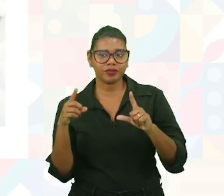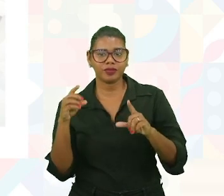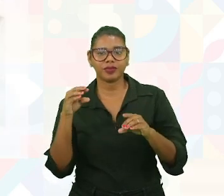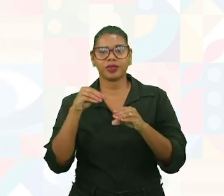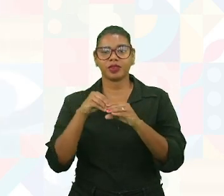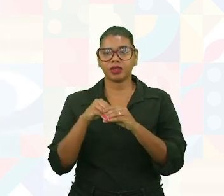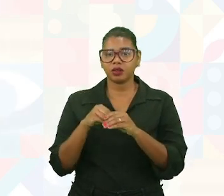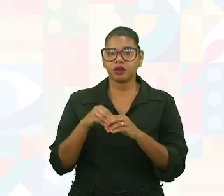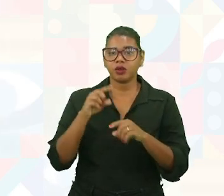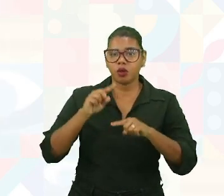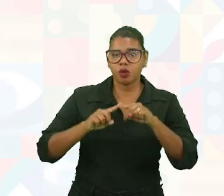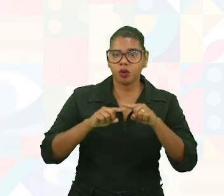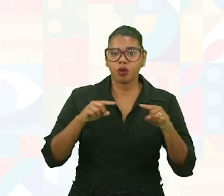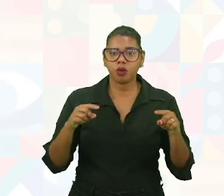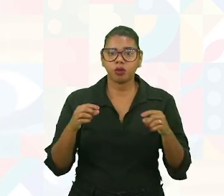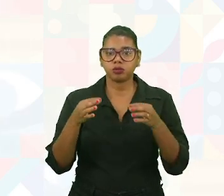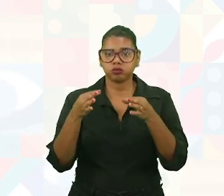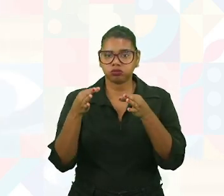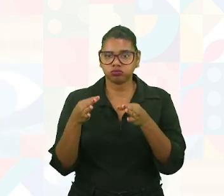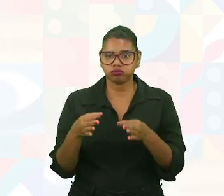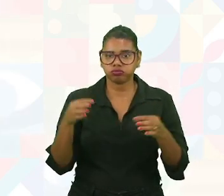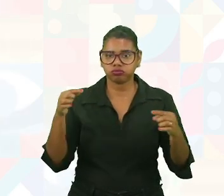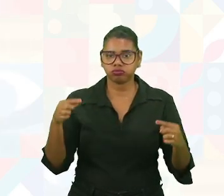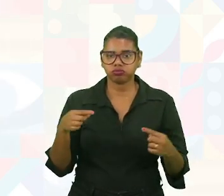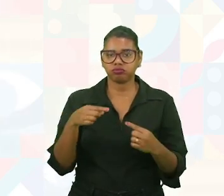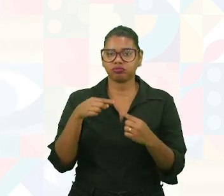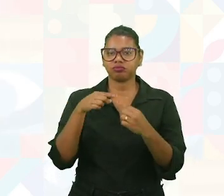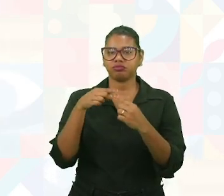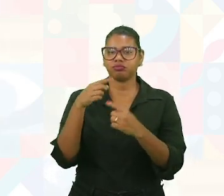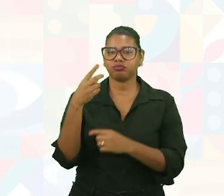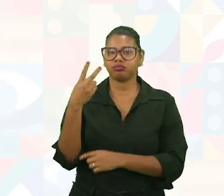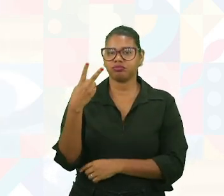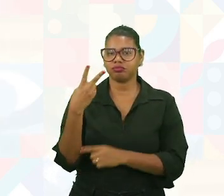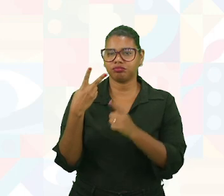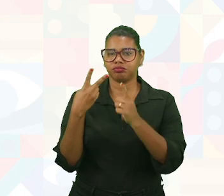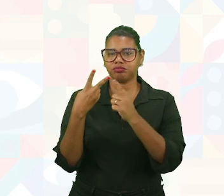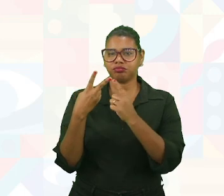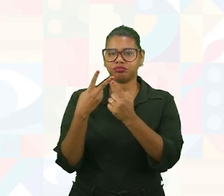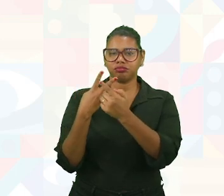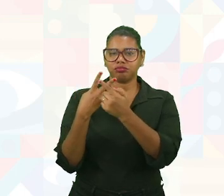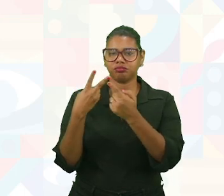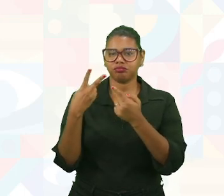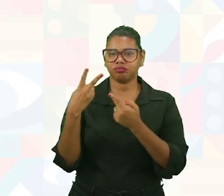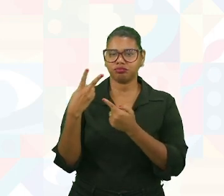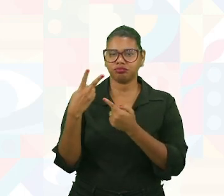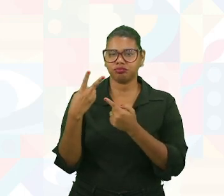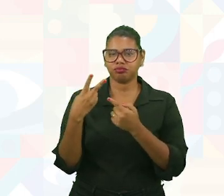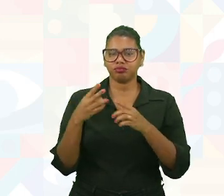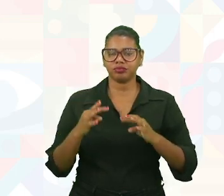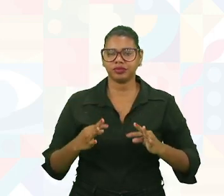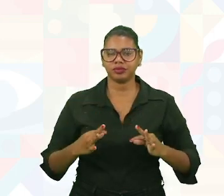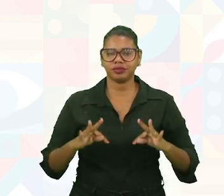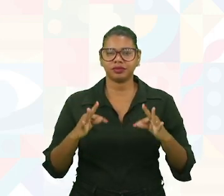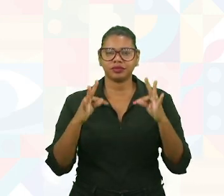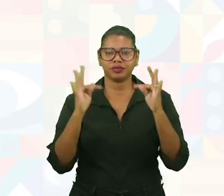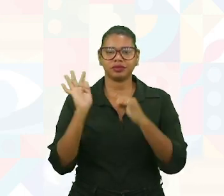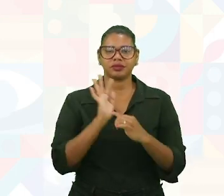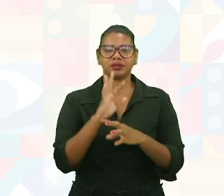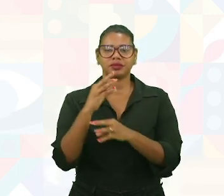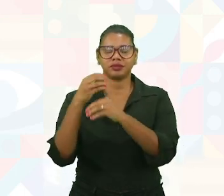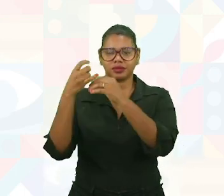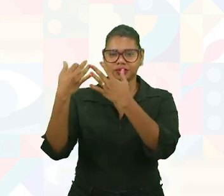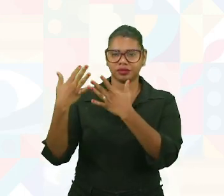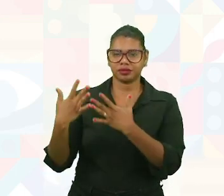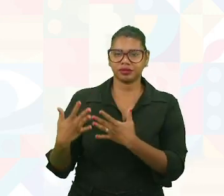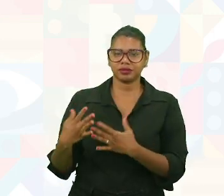corretos. Ok? É a junção disso, dessas duas coisas. A tecnologia. A tecnologia, ela